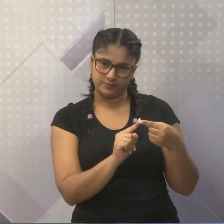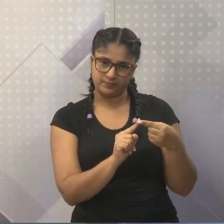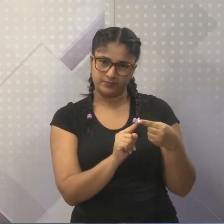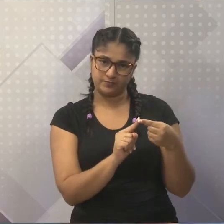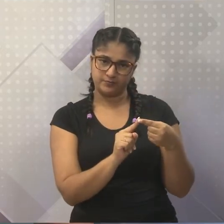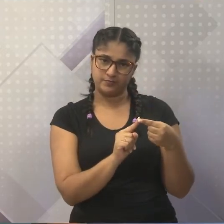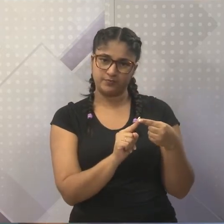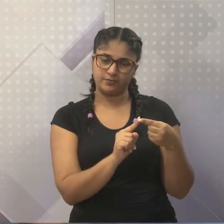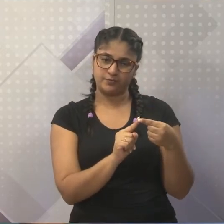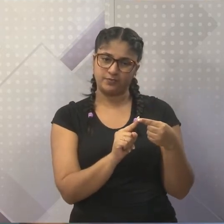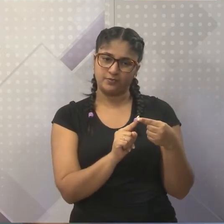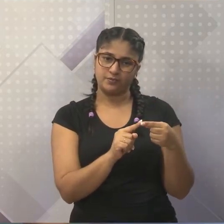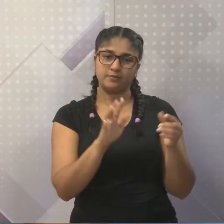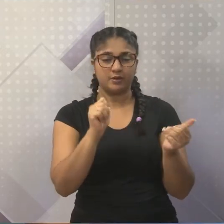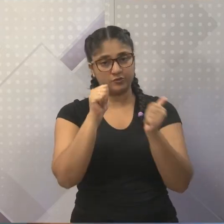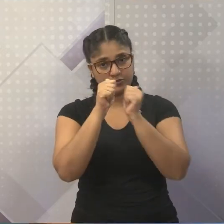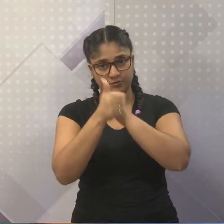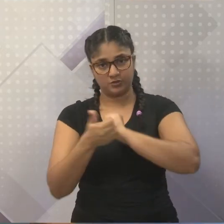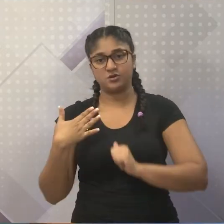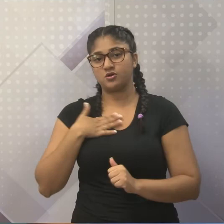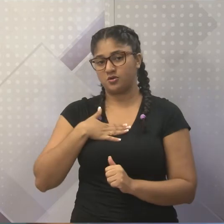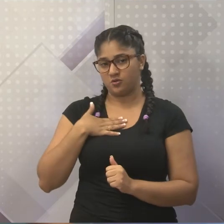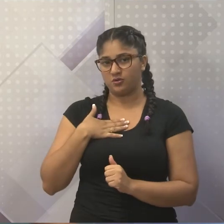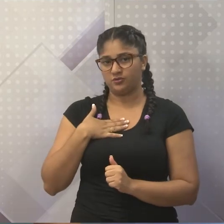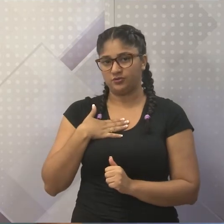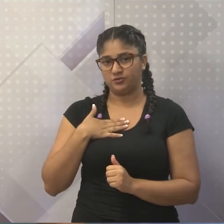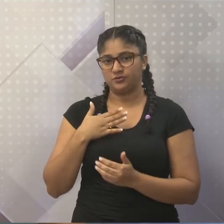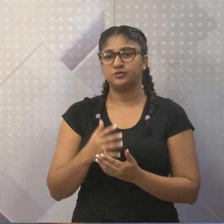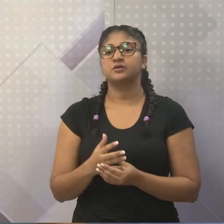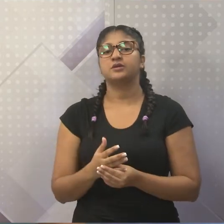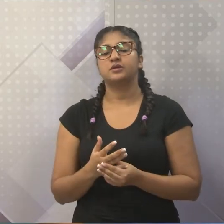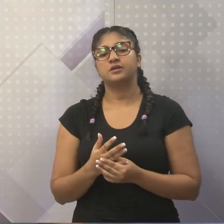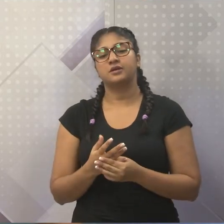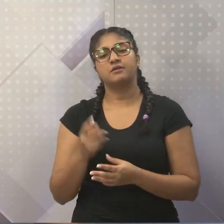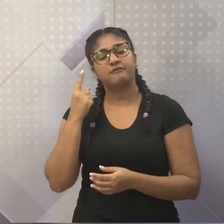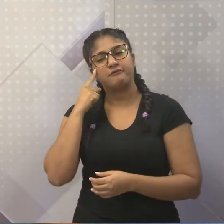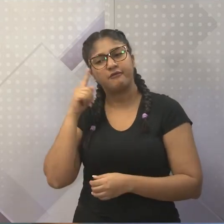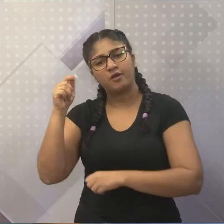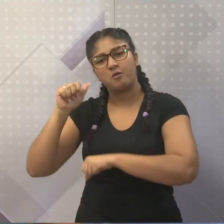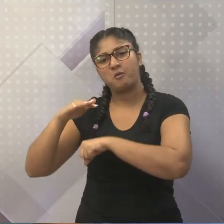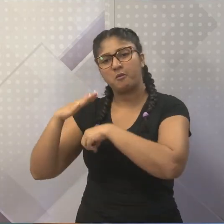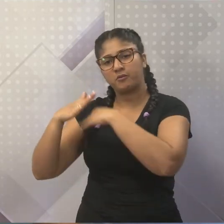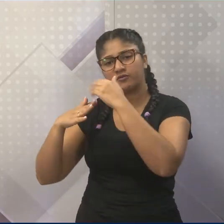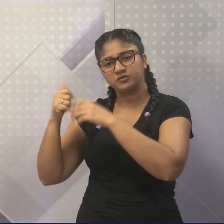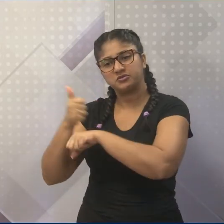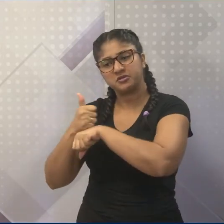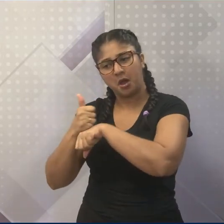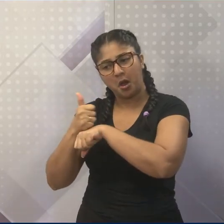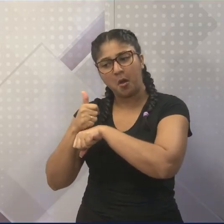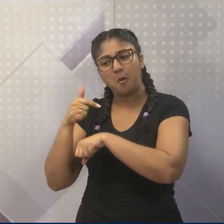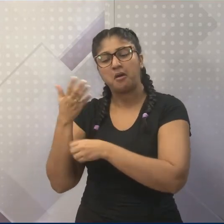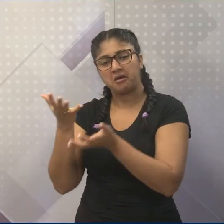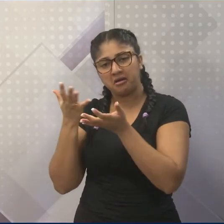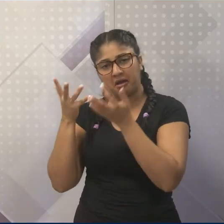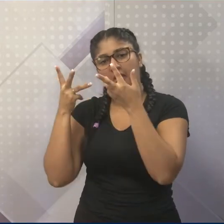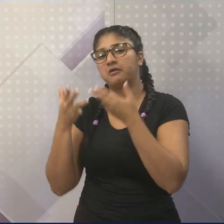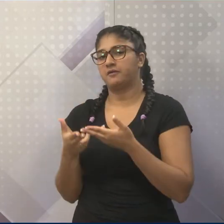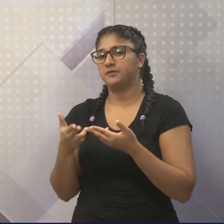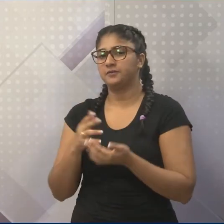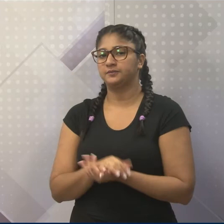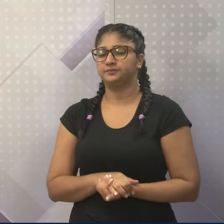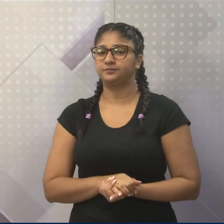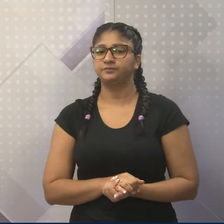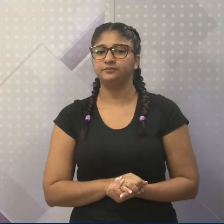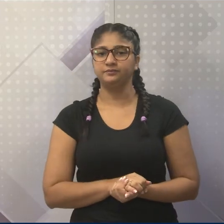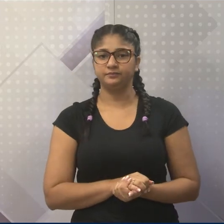o público esportivo. Ou seja, segmento e o atleta que está ali usando aquele material. Resenha esportiva. Fala-se